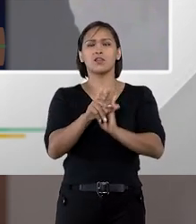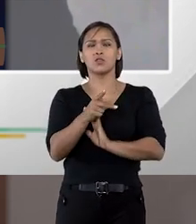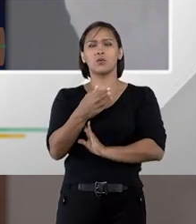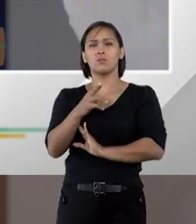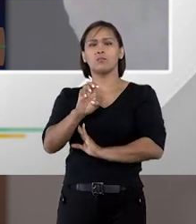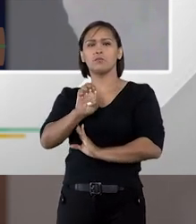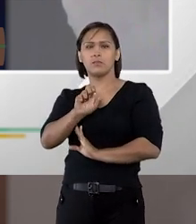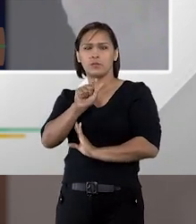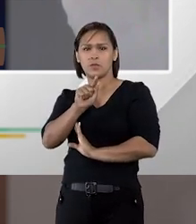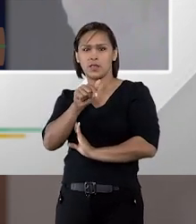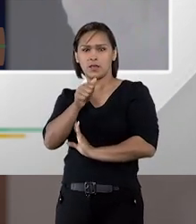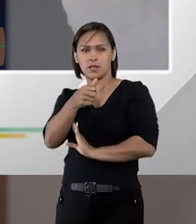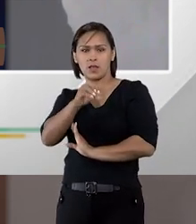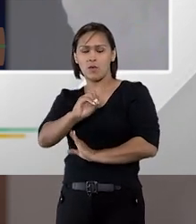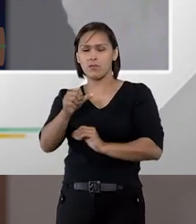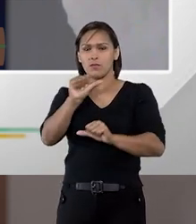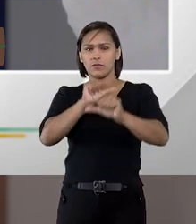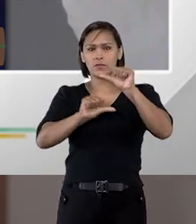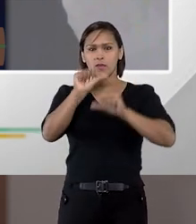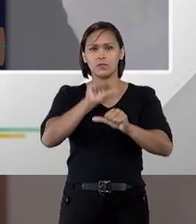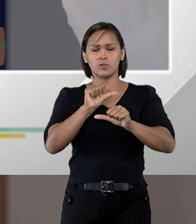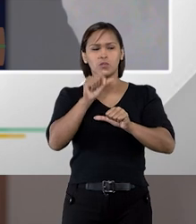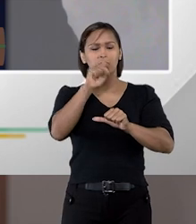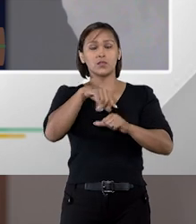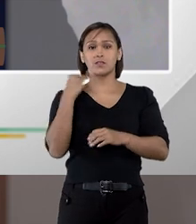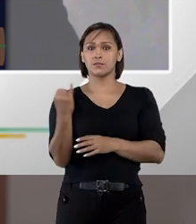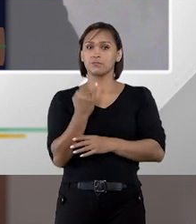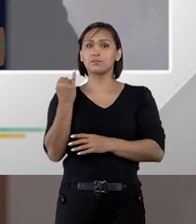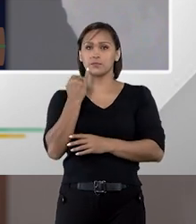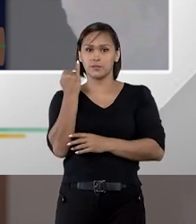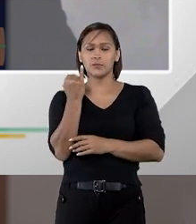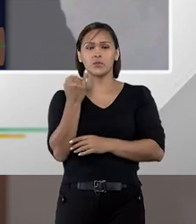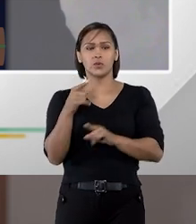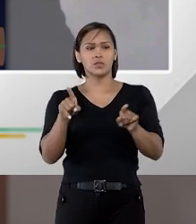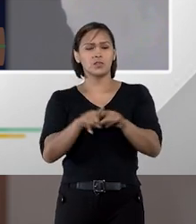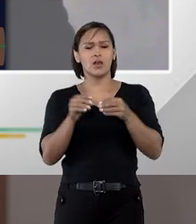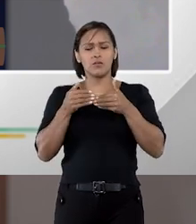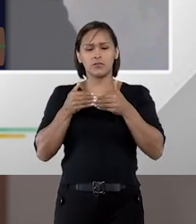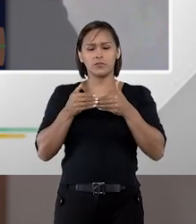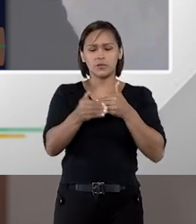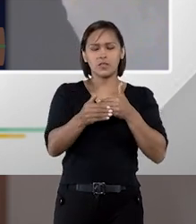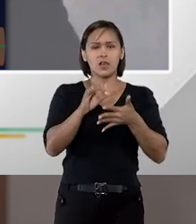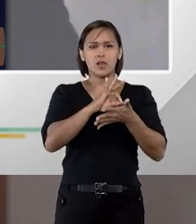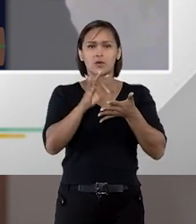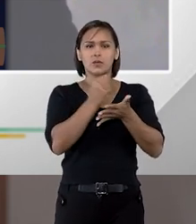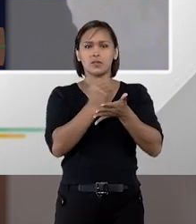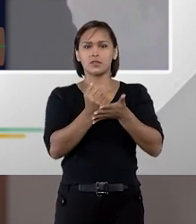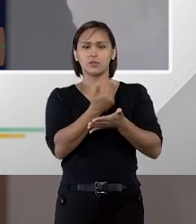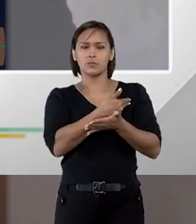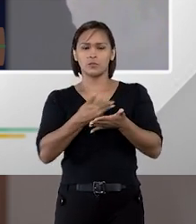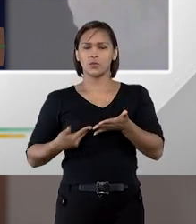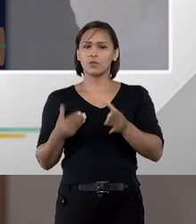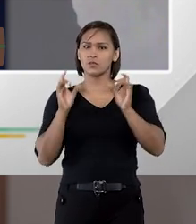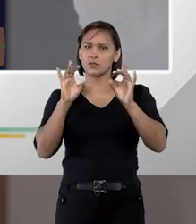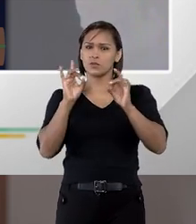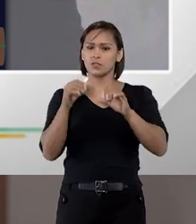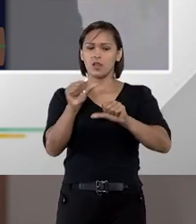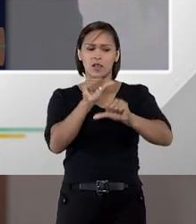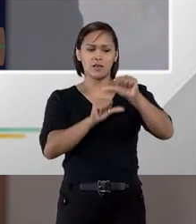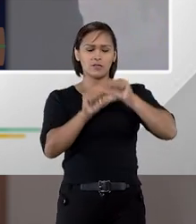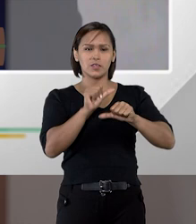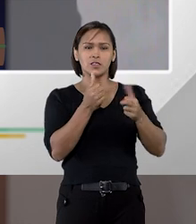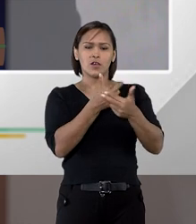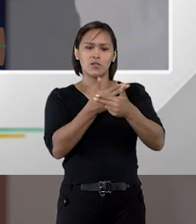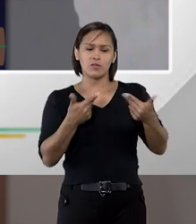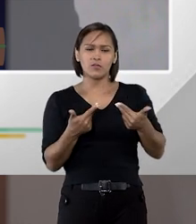do pregão, que trouxe uma mudança importante no procedimento de contratação pública, especialmente na